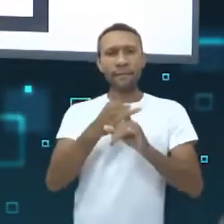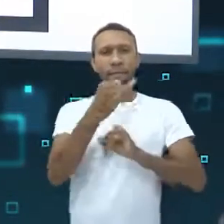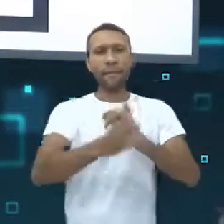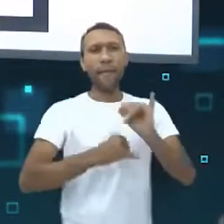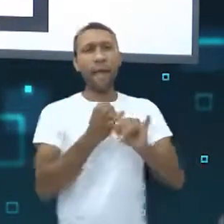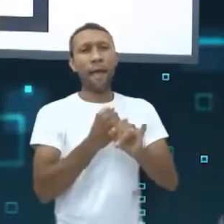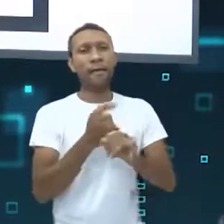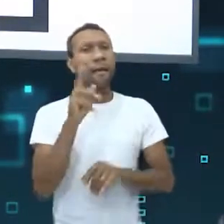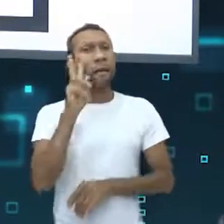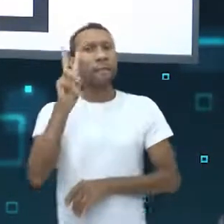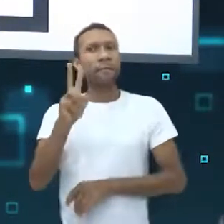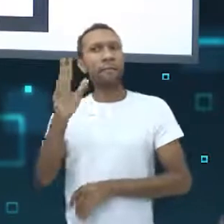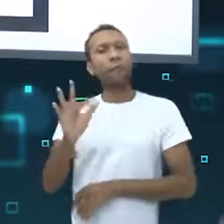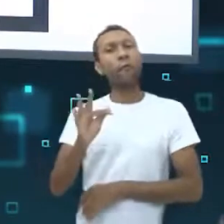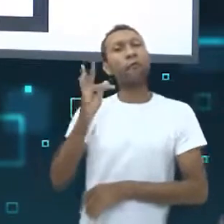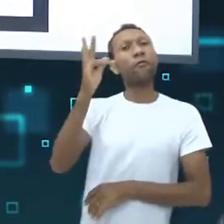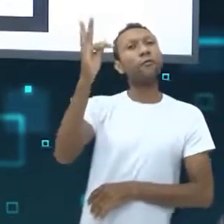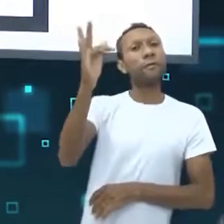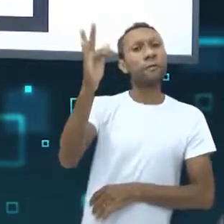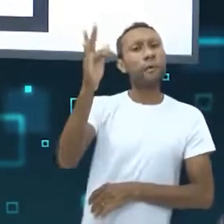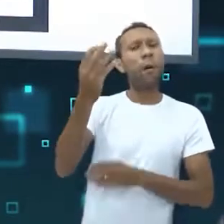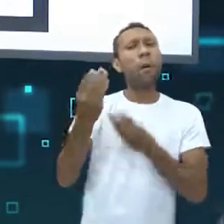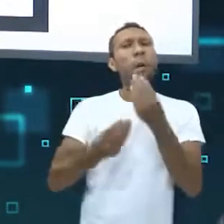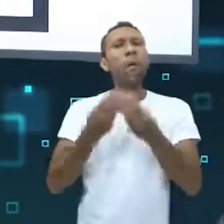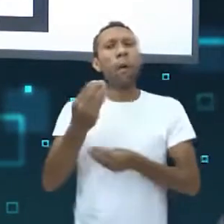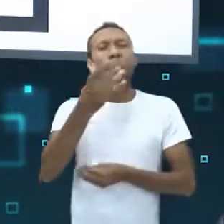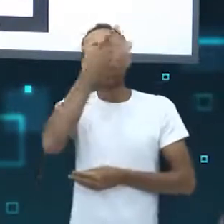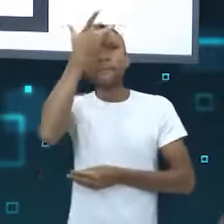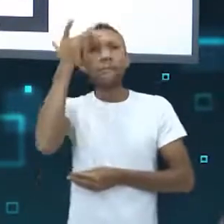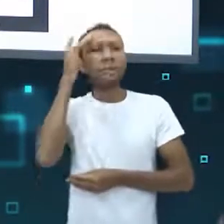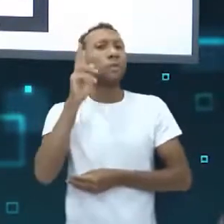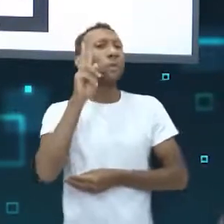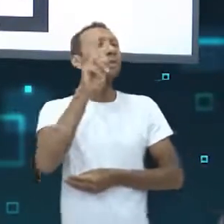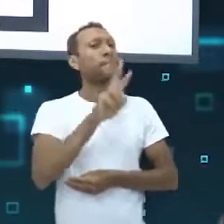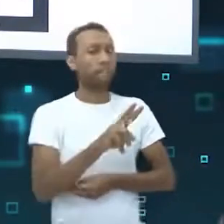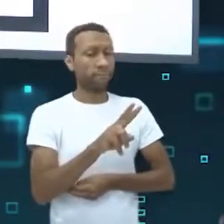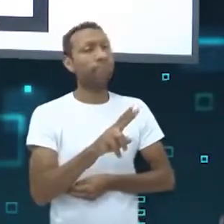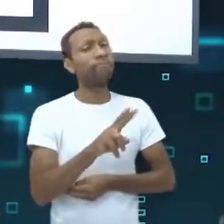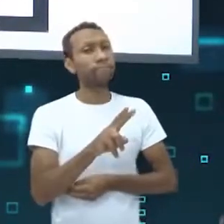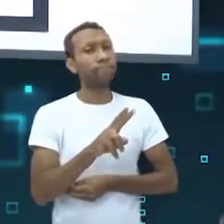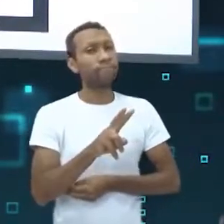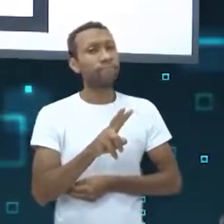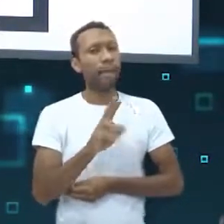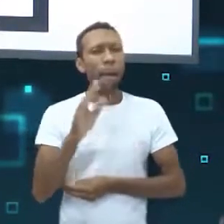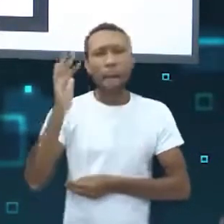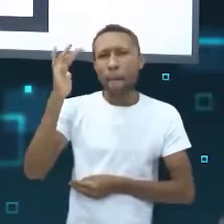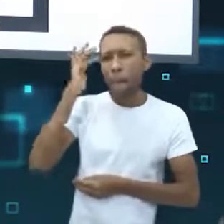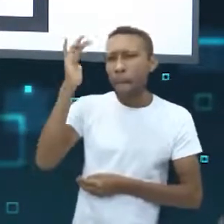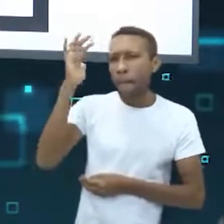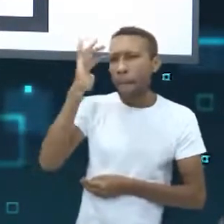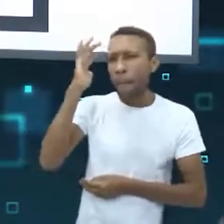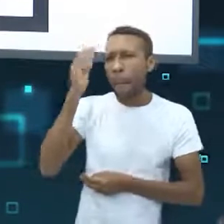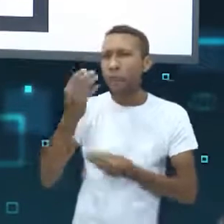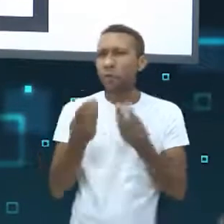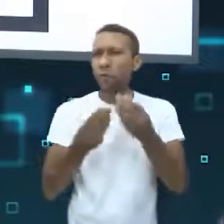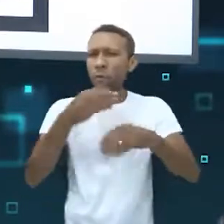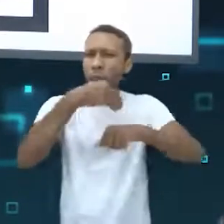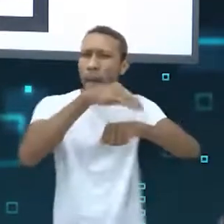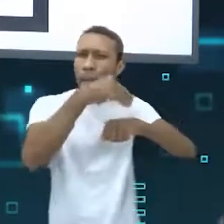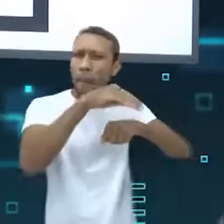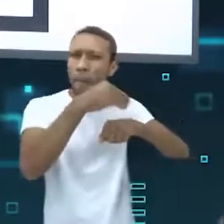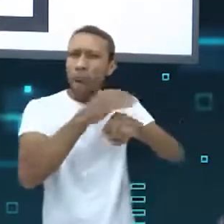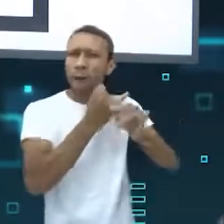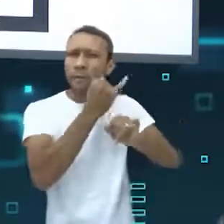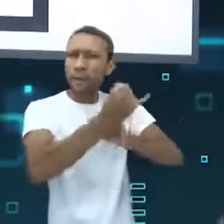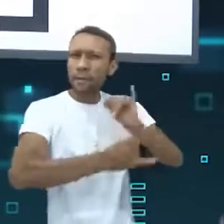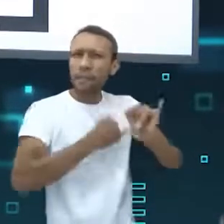futuro, como as pessoas reagem a você, inclusive profissionalmente. Então, pense bem nos rastros que você deixa,